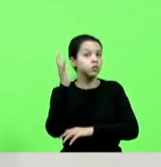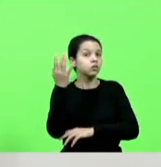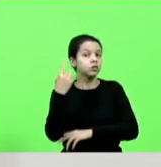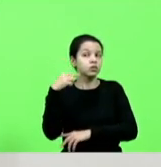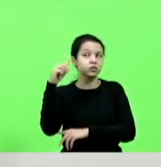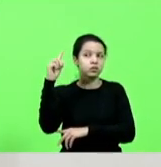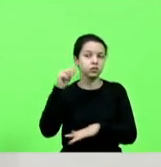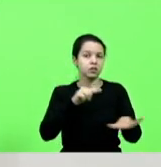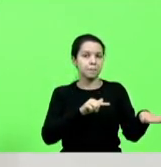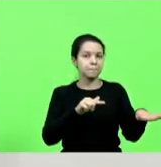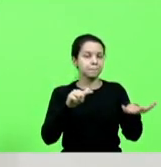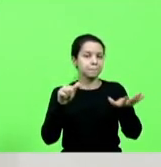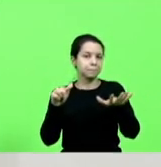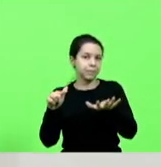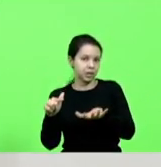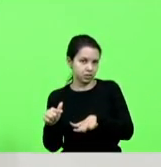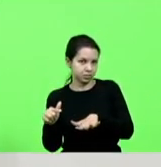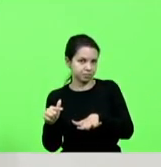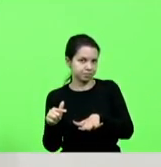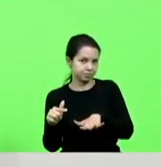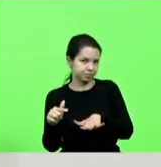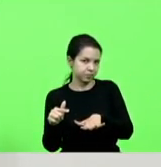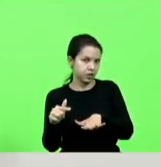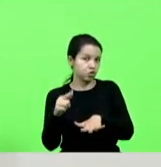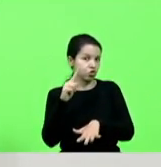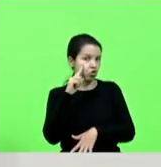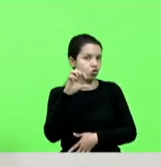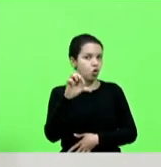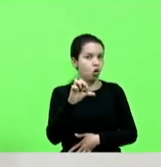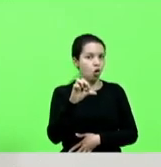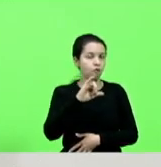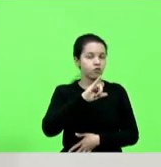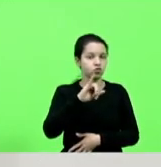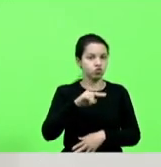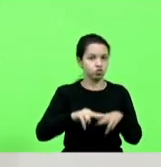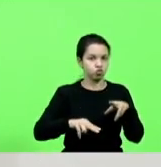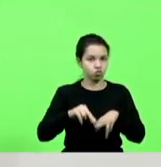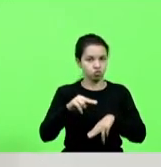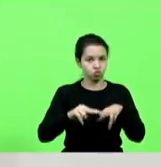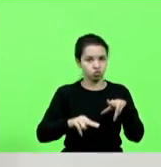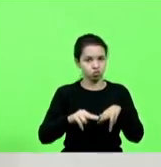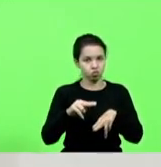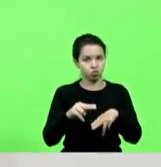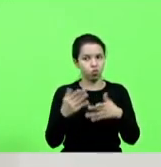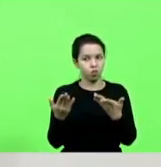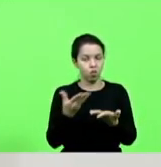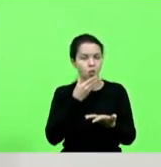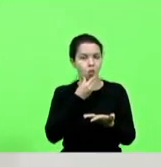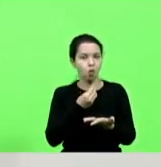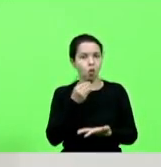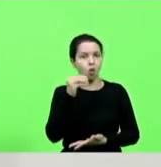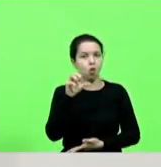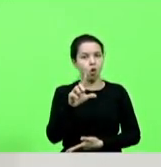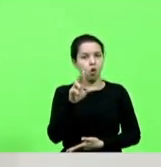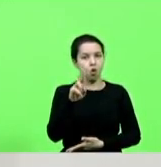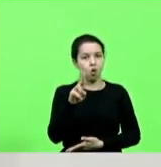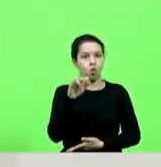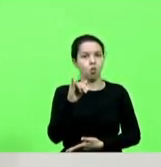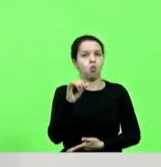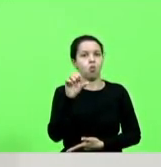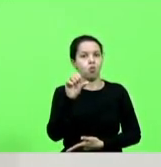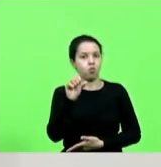9 de junho do senhor Luiz Petrikowski de 62 anos